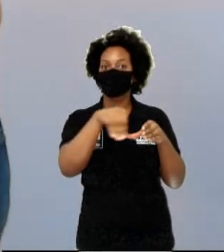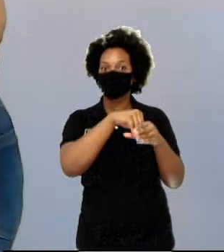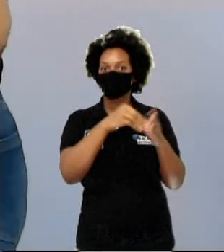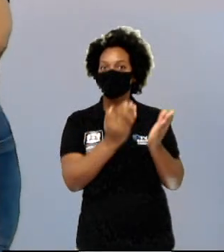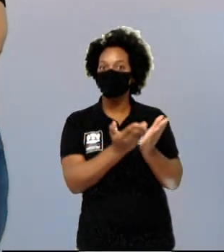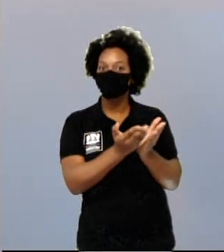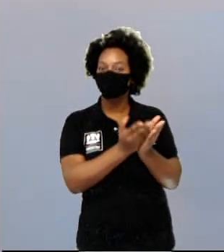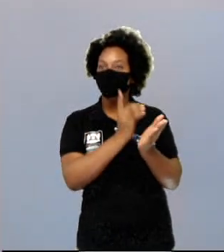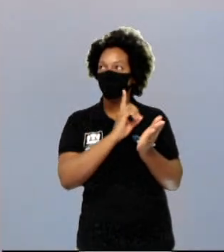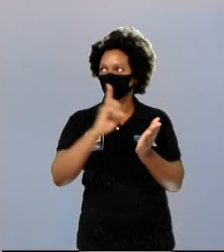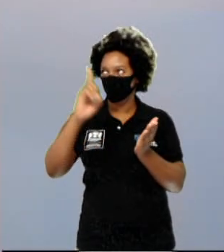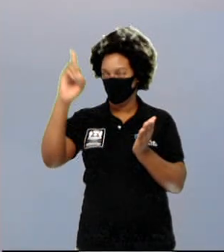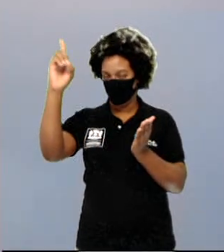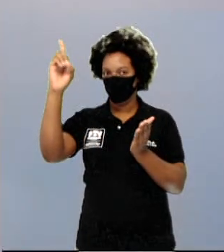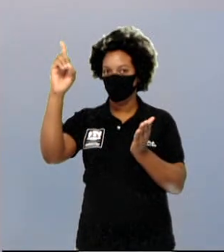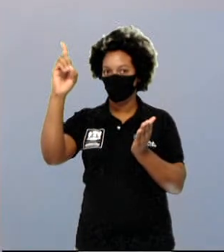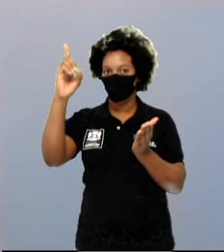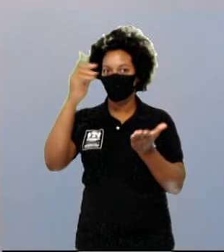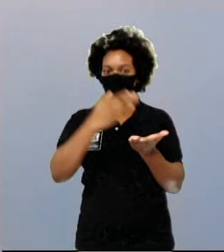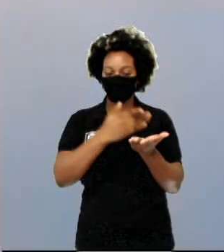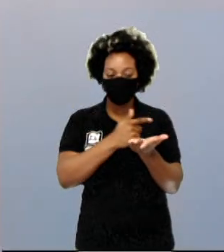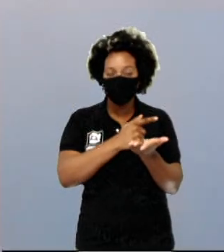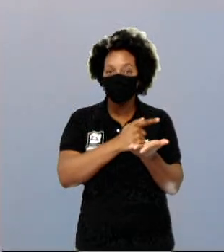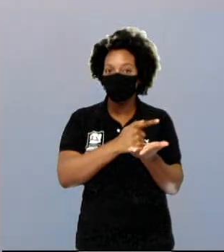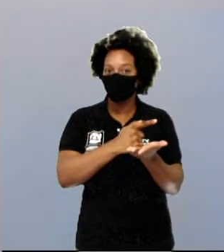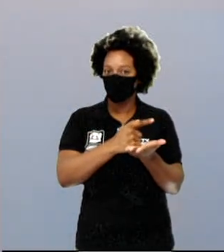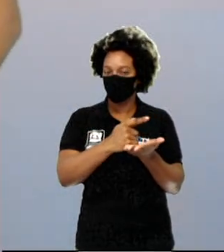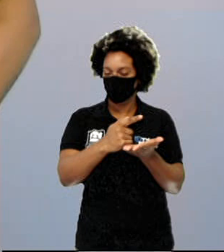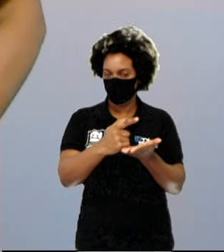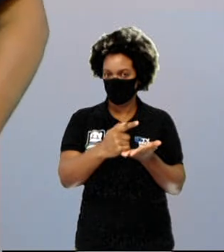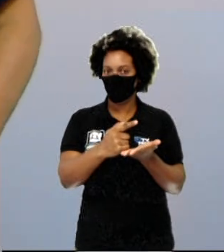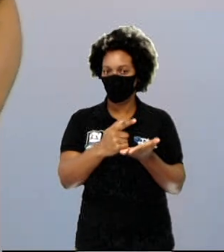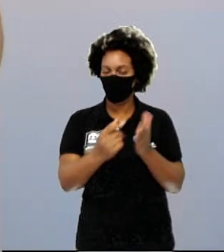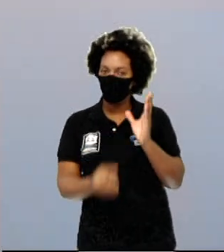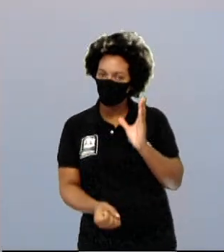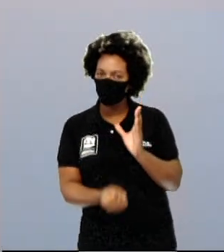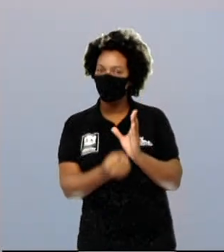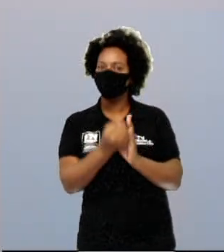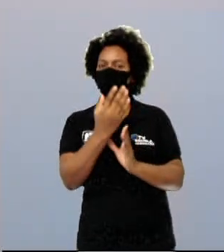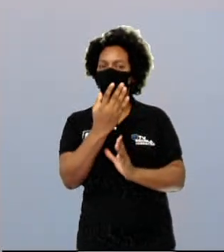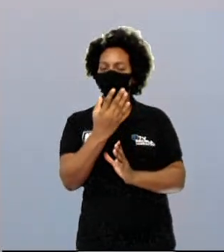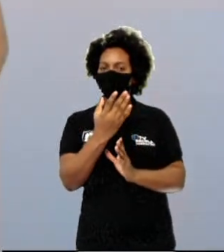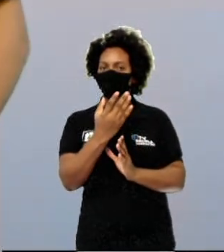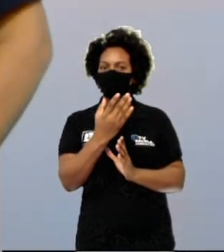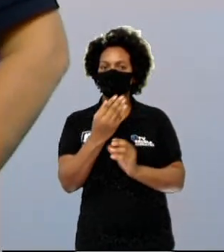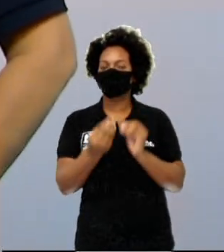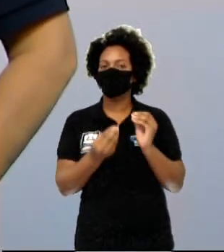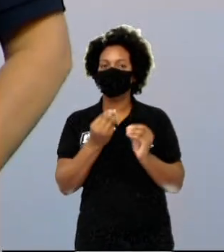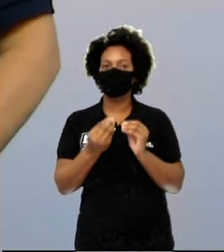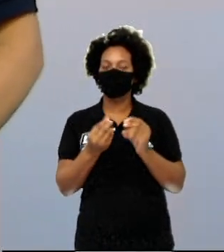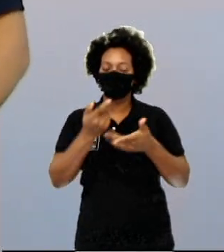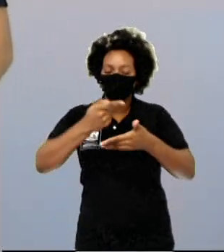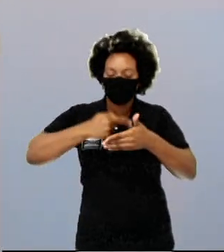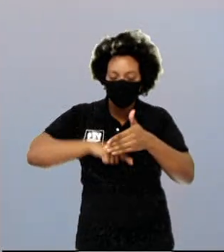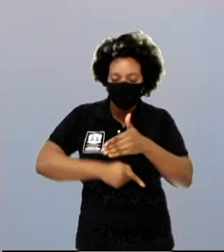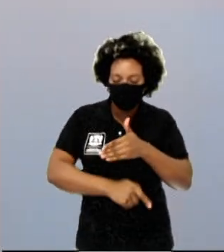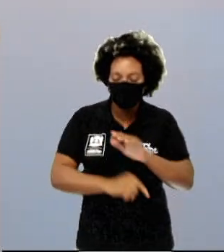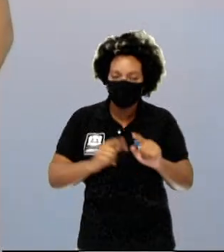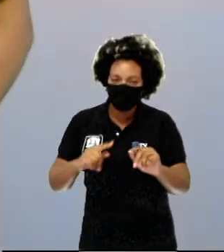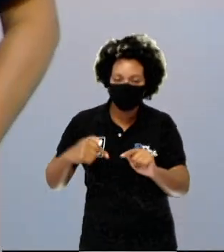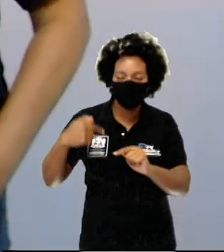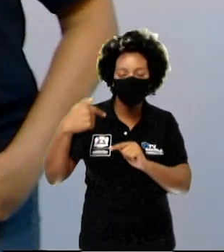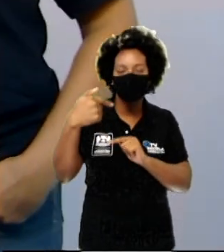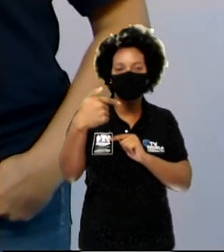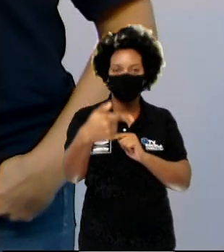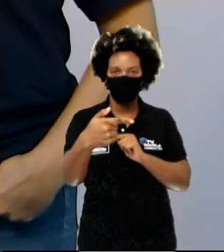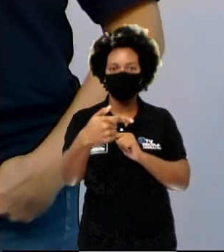que está no livro Gênesis. Sobre o criacionismo, a gente poderia aprofundar isso mais adiante. Vamos